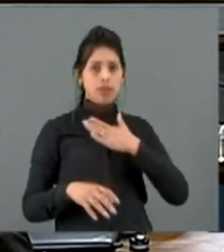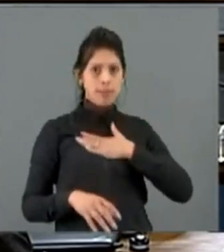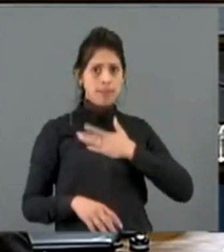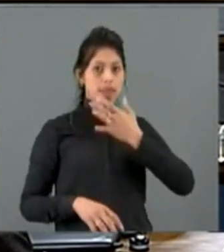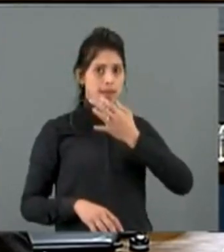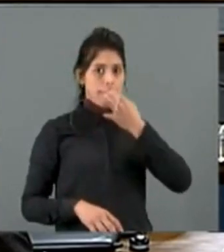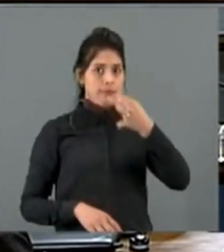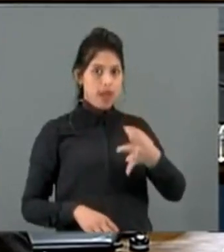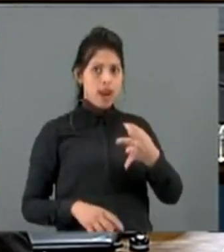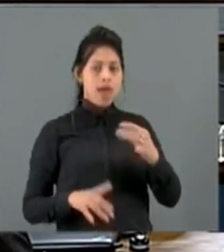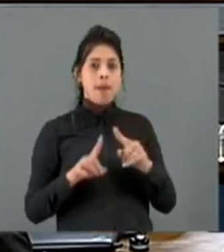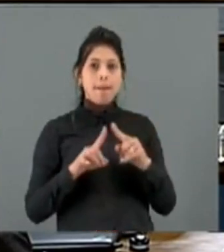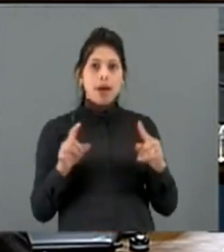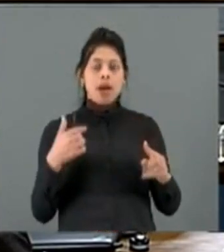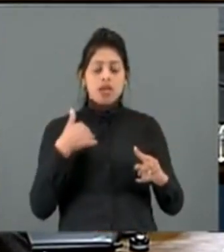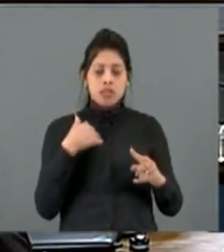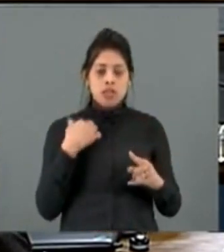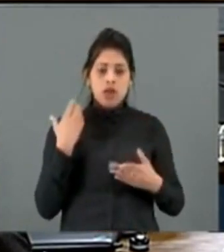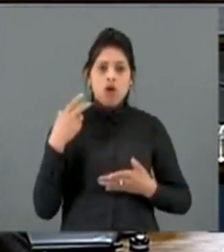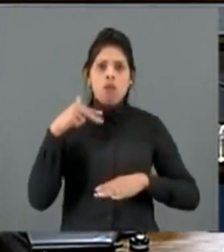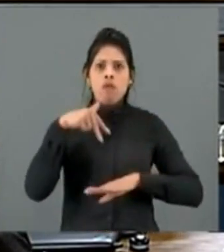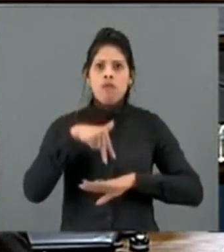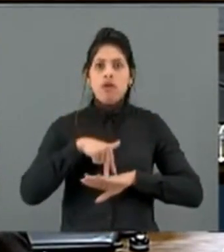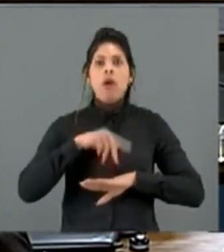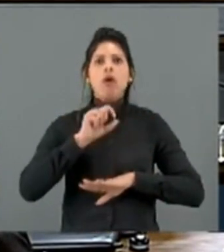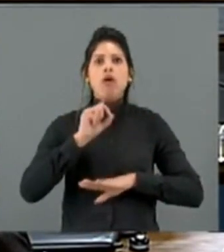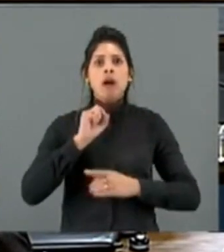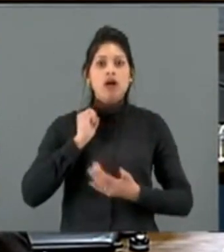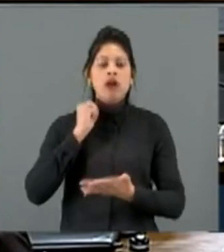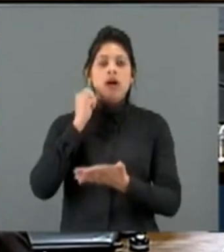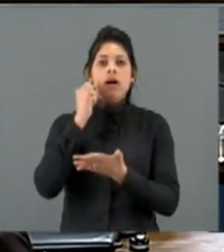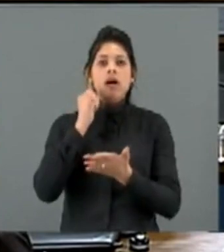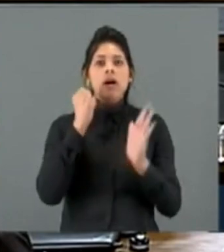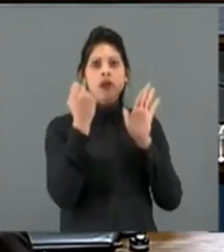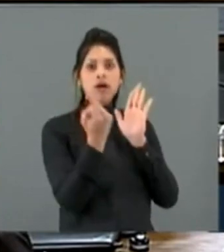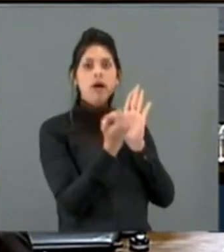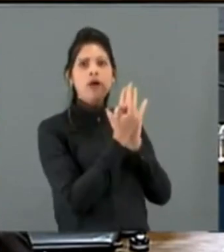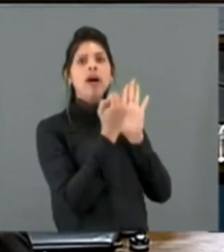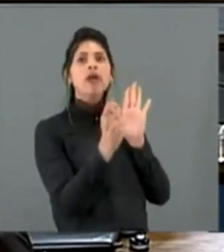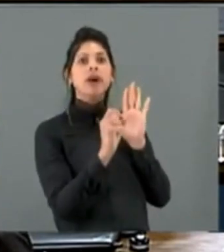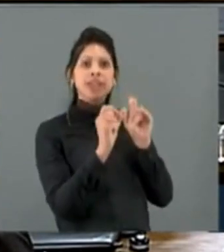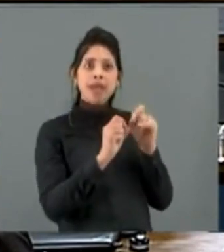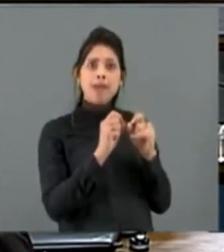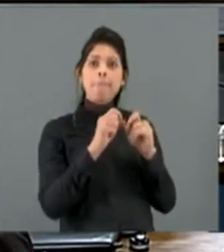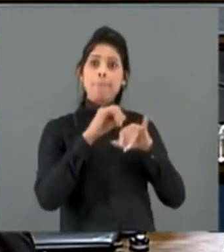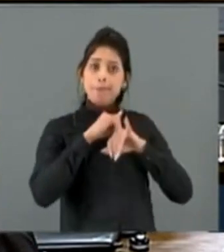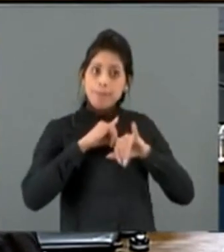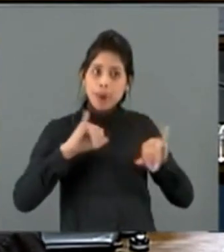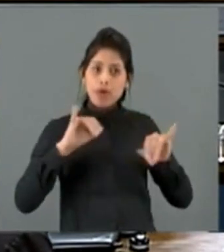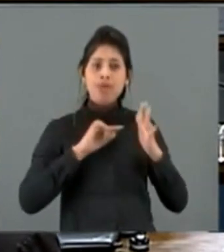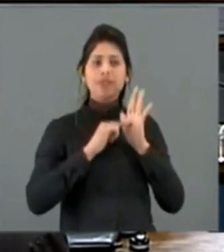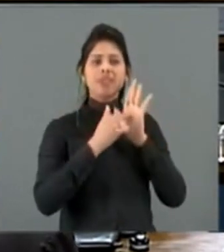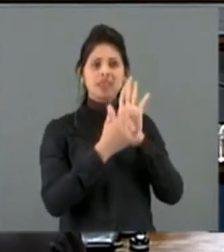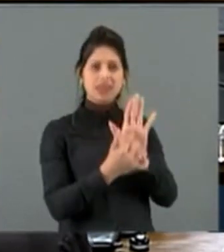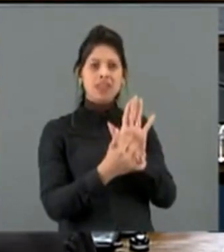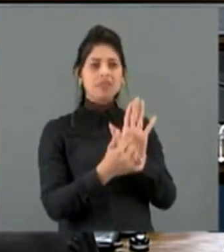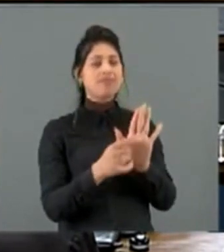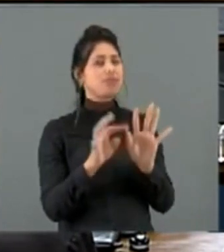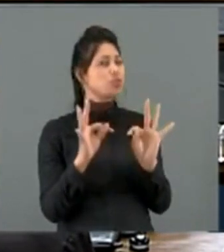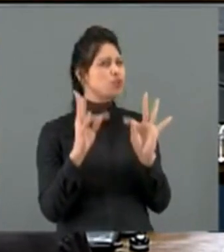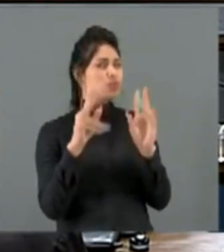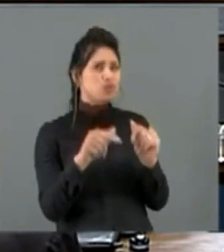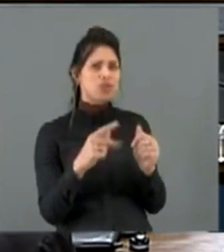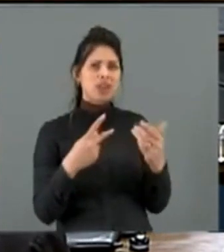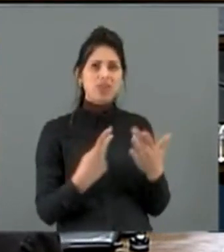Veio estar aqui, que é o símbolo, é quem desmete toda essa narrativa de que em